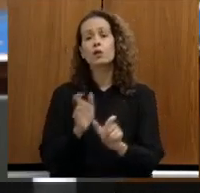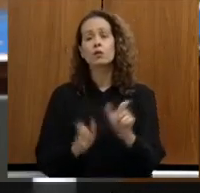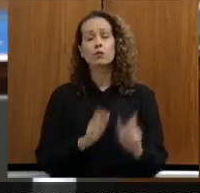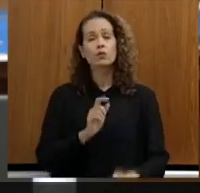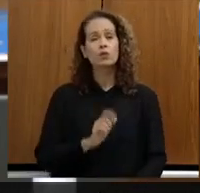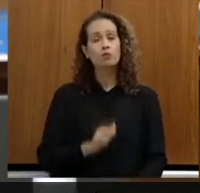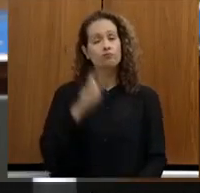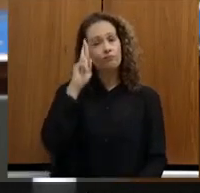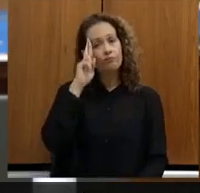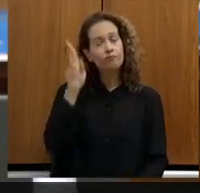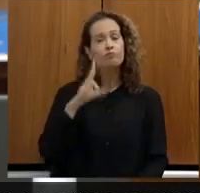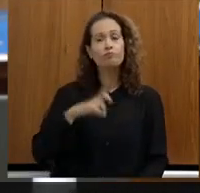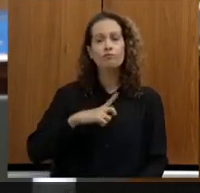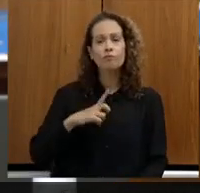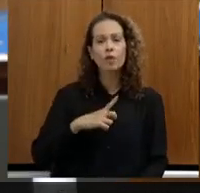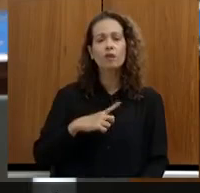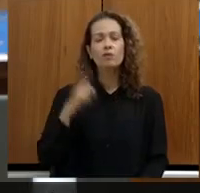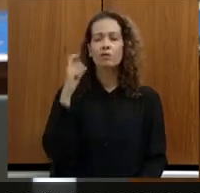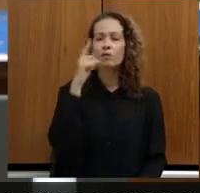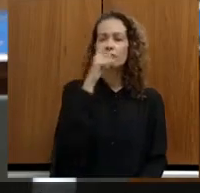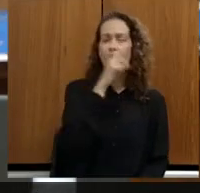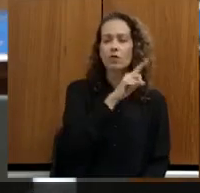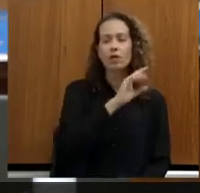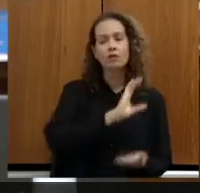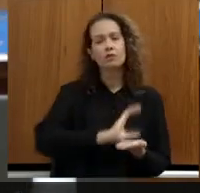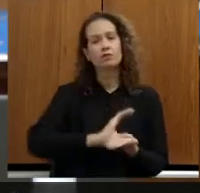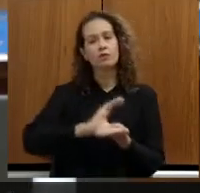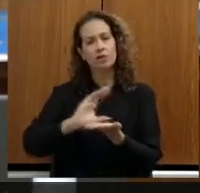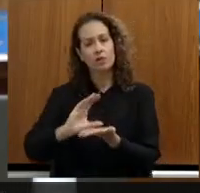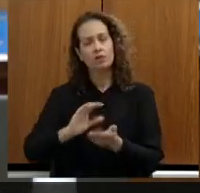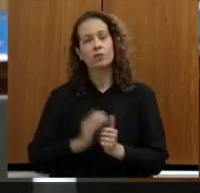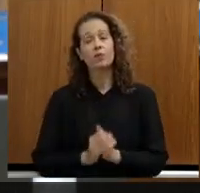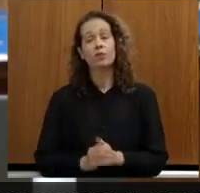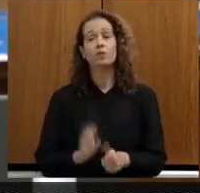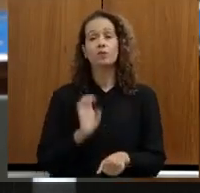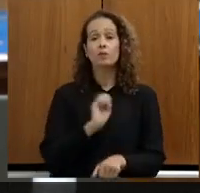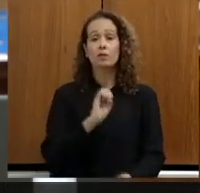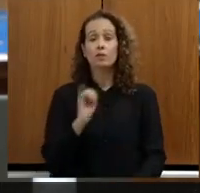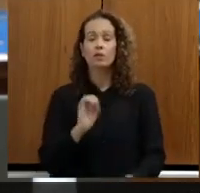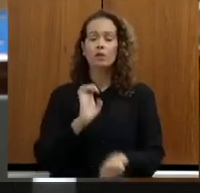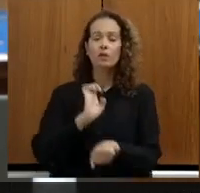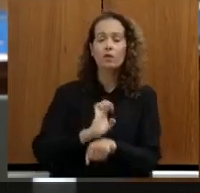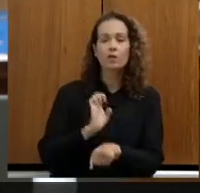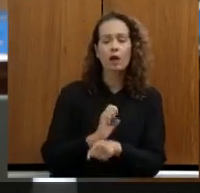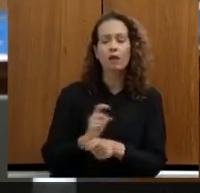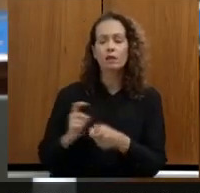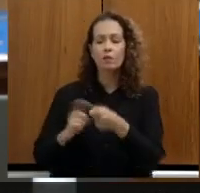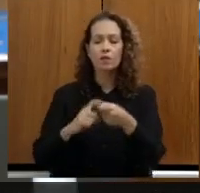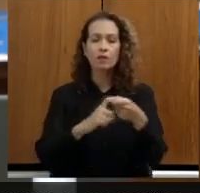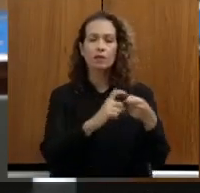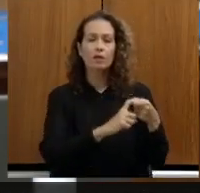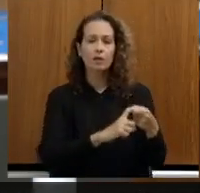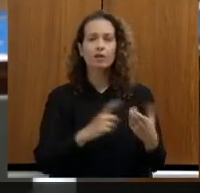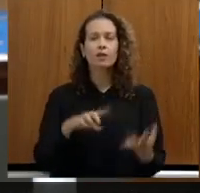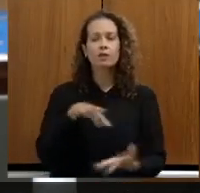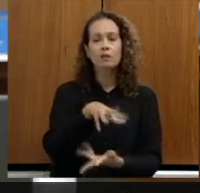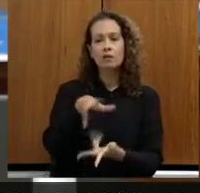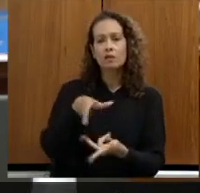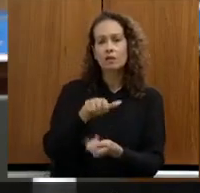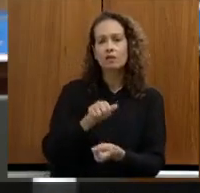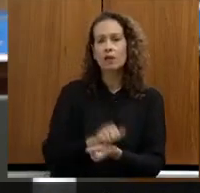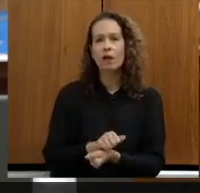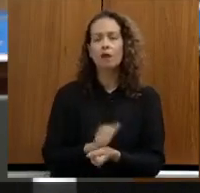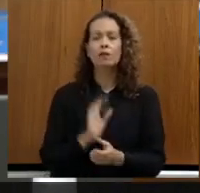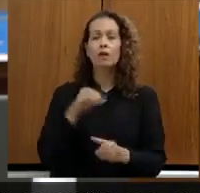têm muita dificuldade no investimento. e se o Estado, através dessas parcerias internacionais, dentro da agenda do clima,